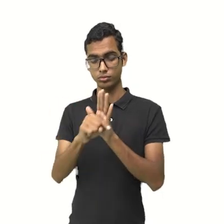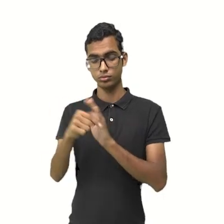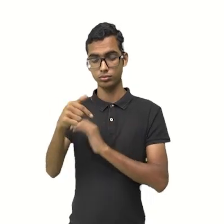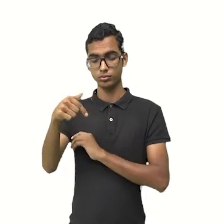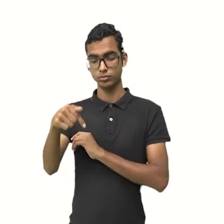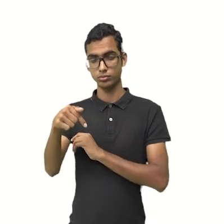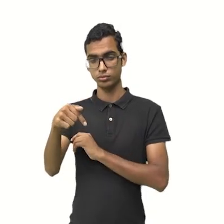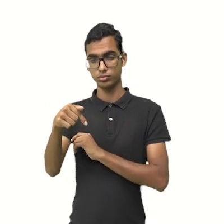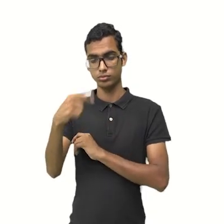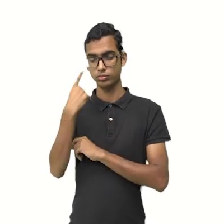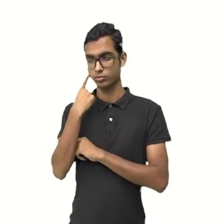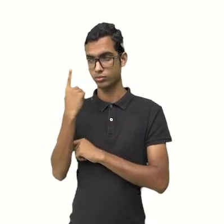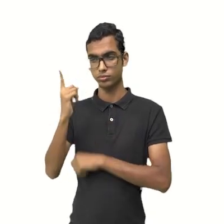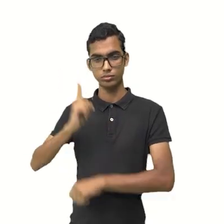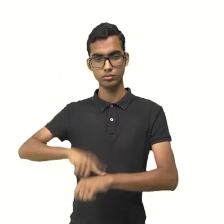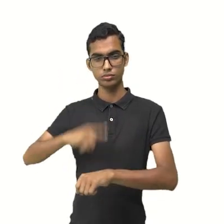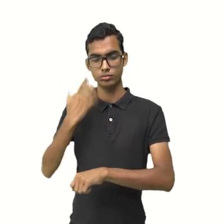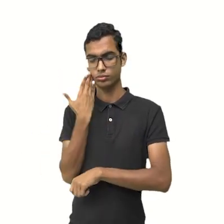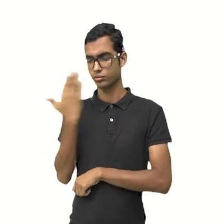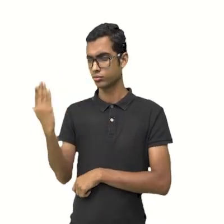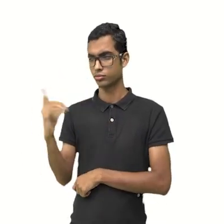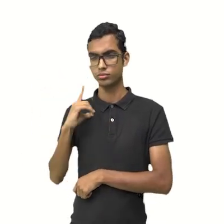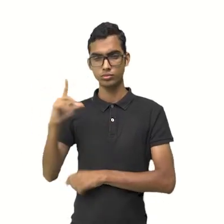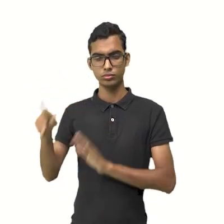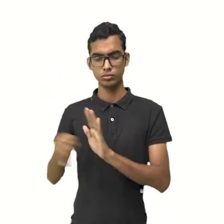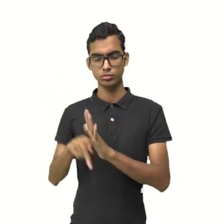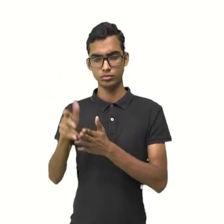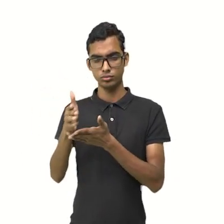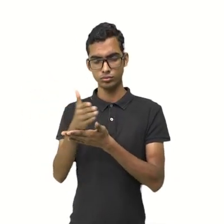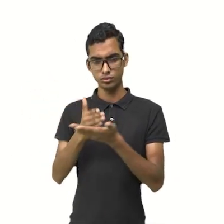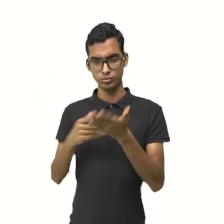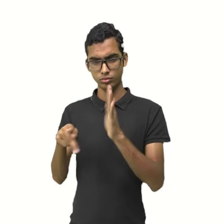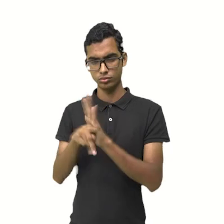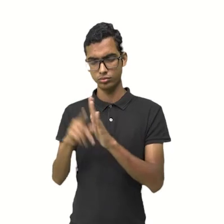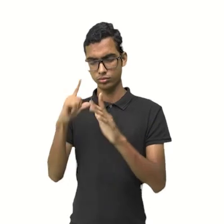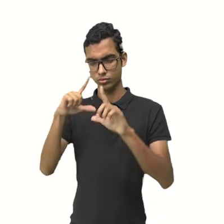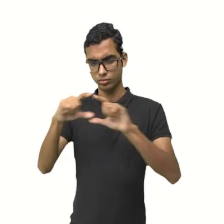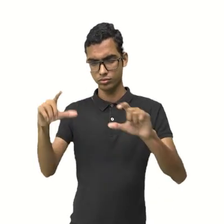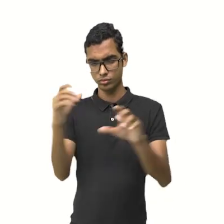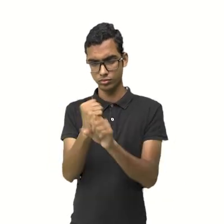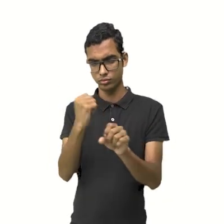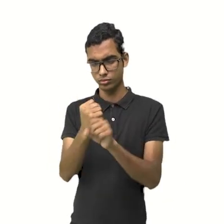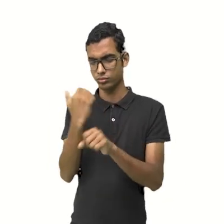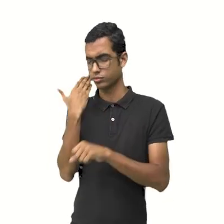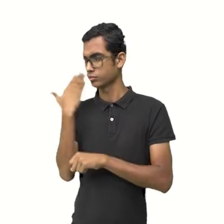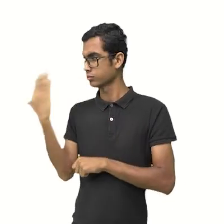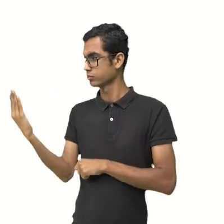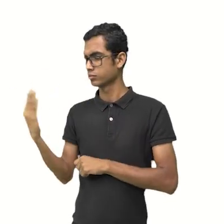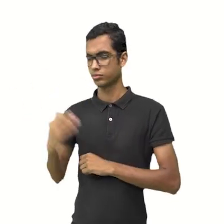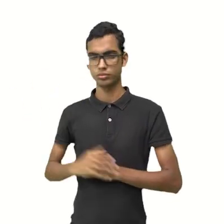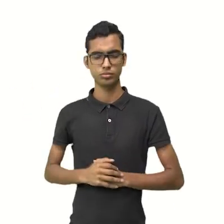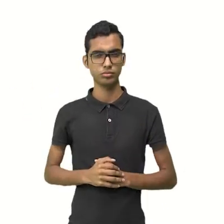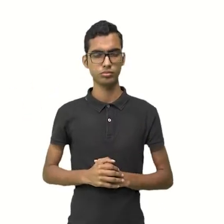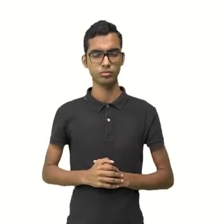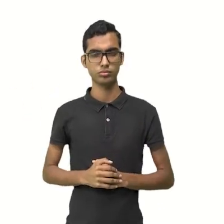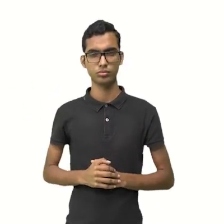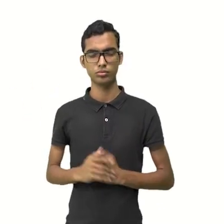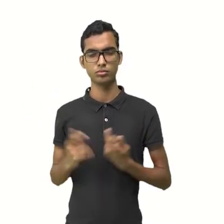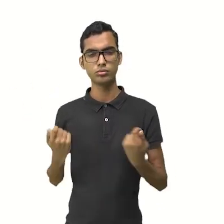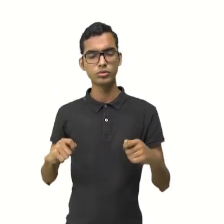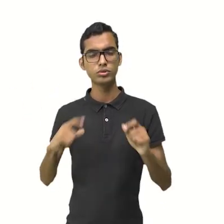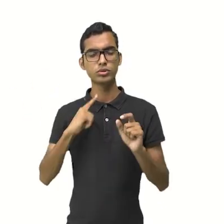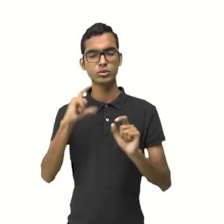automaticamente, né, a divisão desse negócio aqui, ele